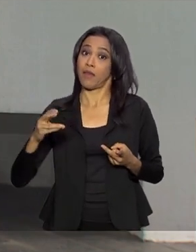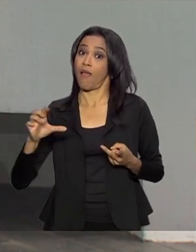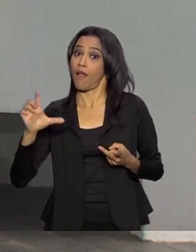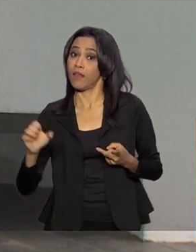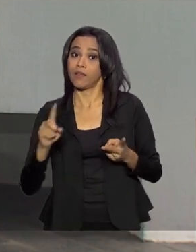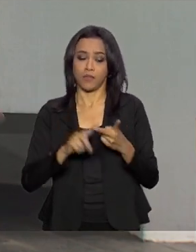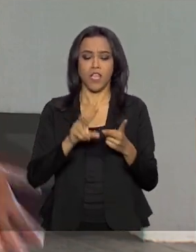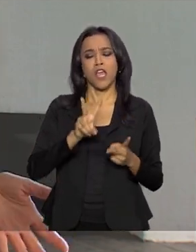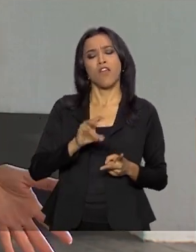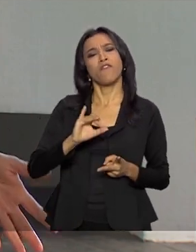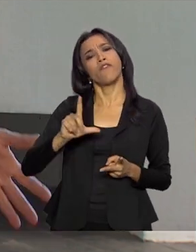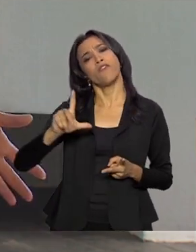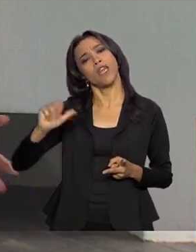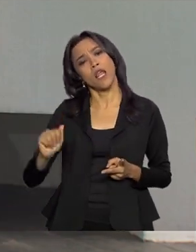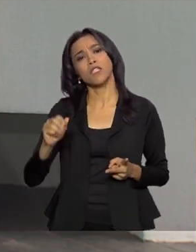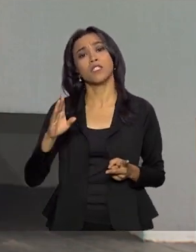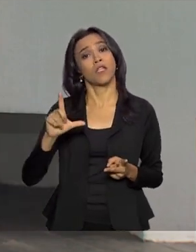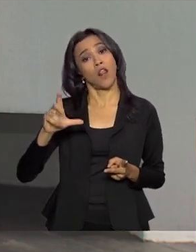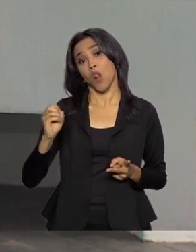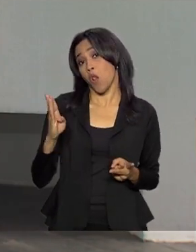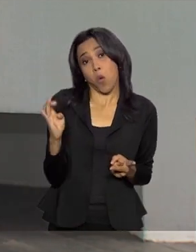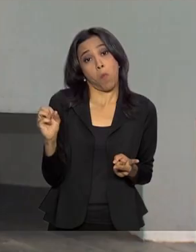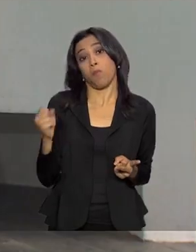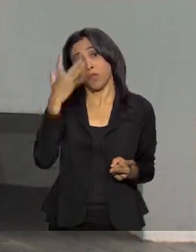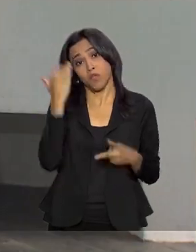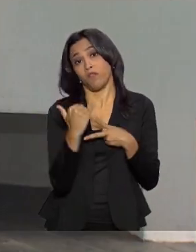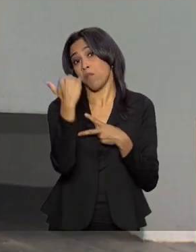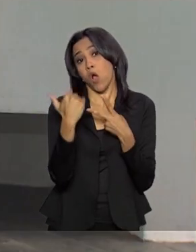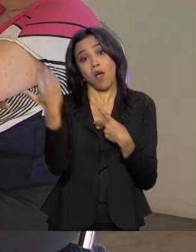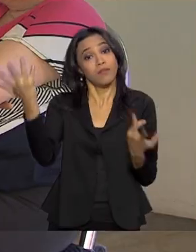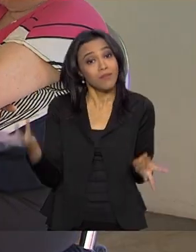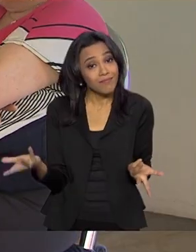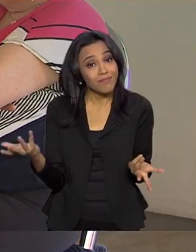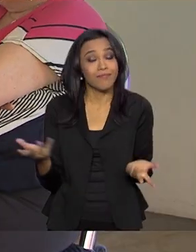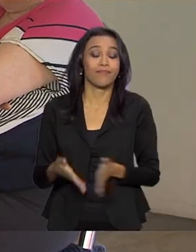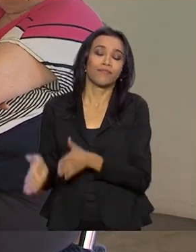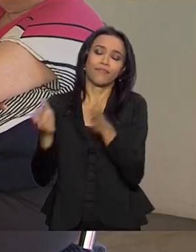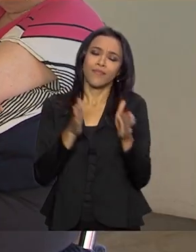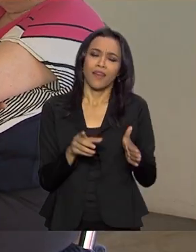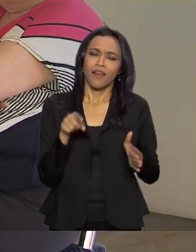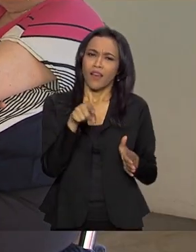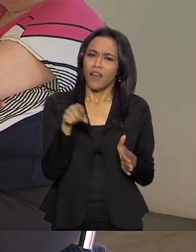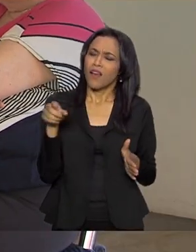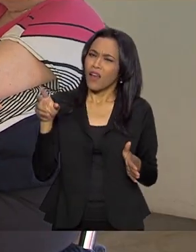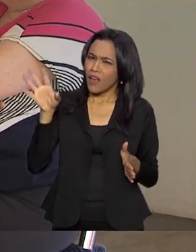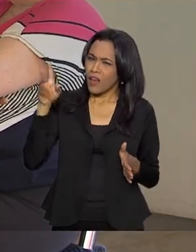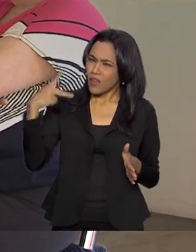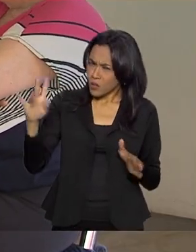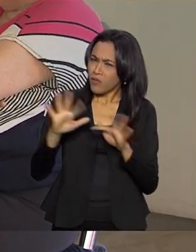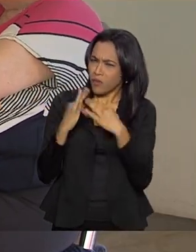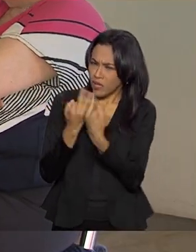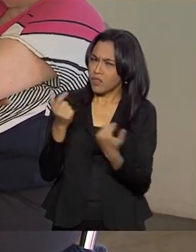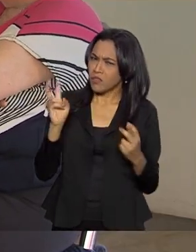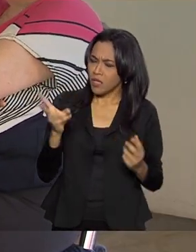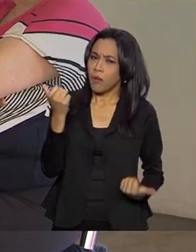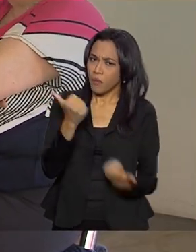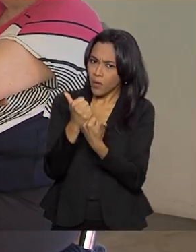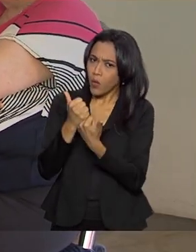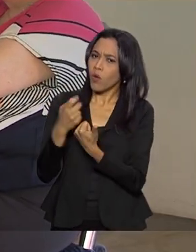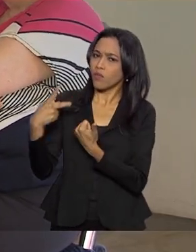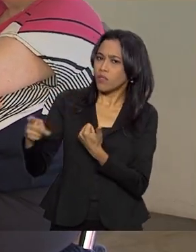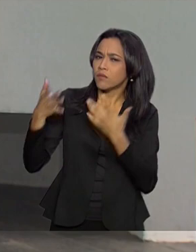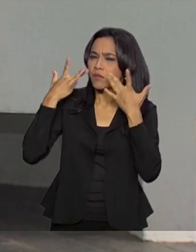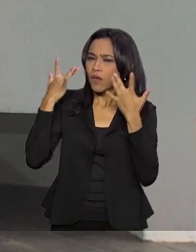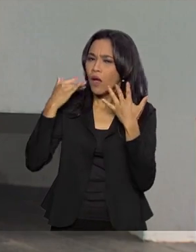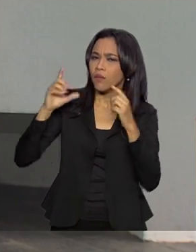Bom, está dito? Está dito. Está dito. Sua família sempre te apoiou na questão artística? Sempre. Na artista, sempre? Sempre.